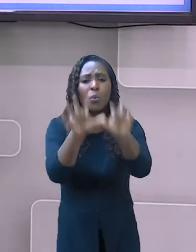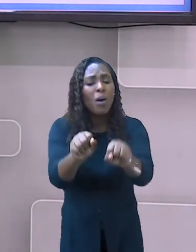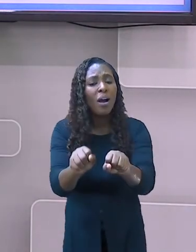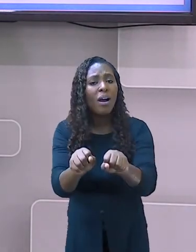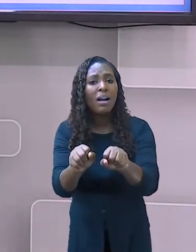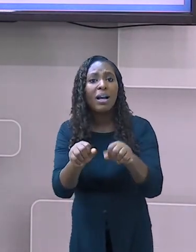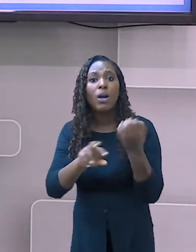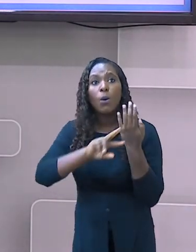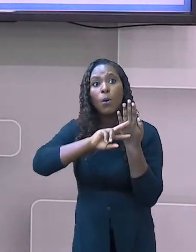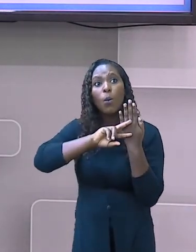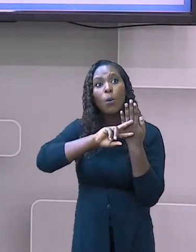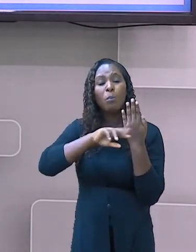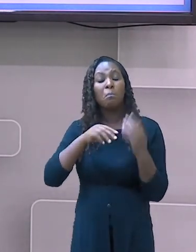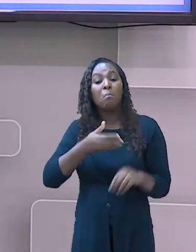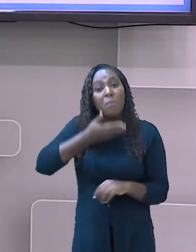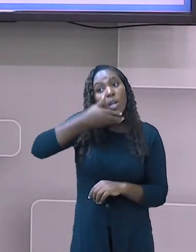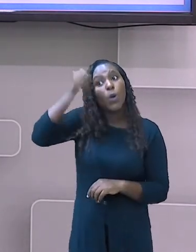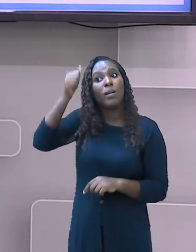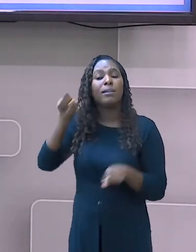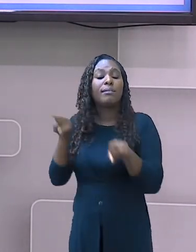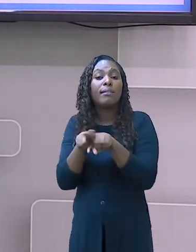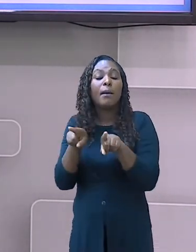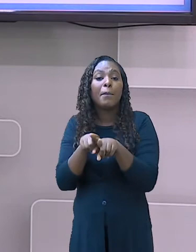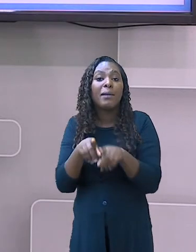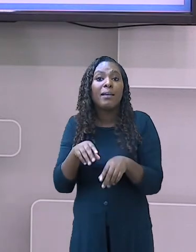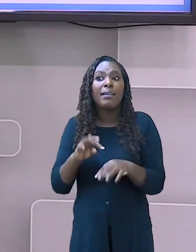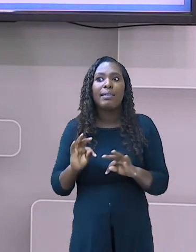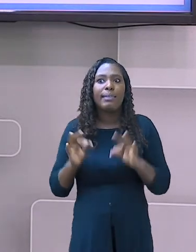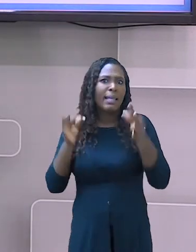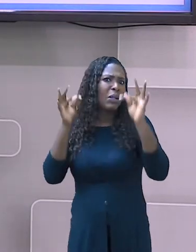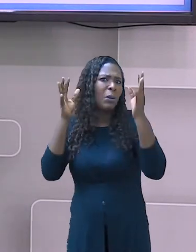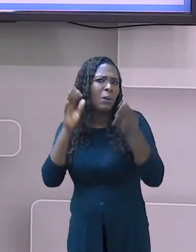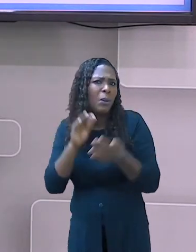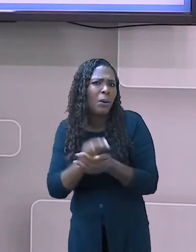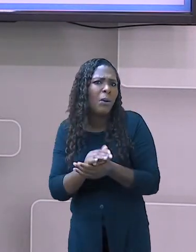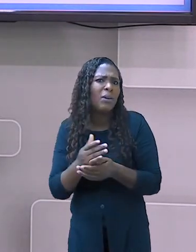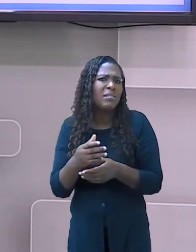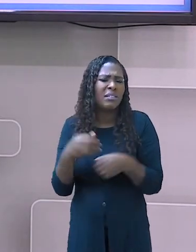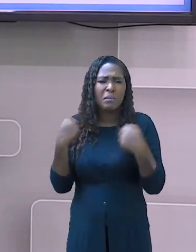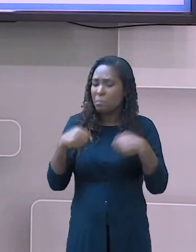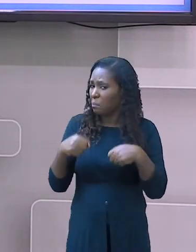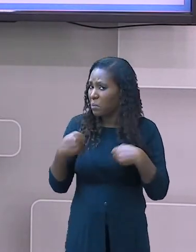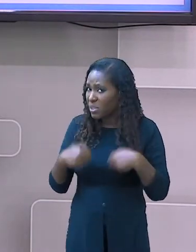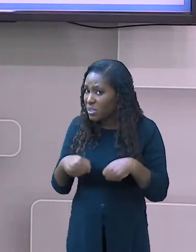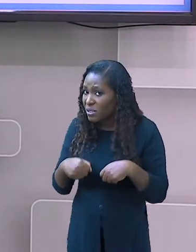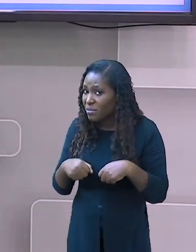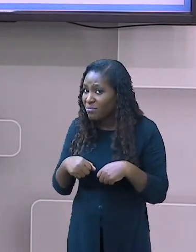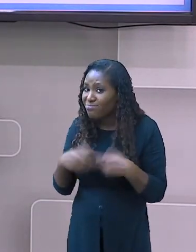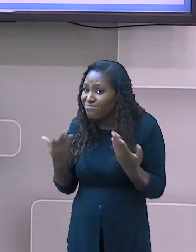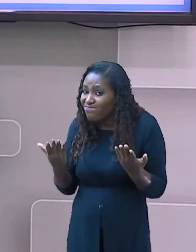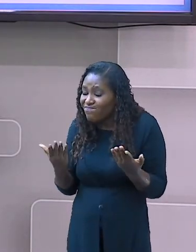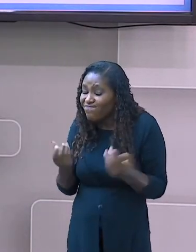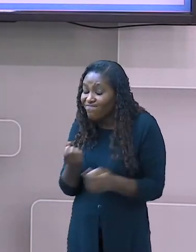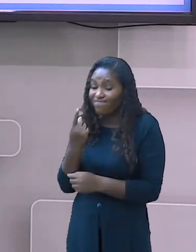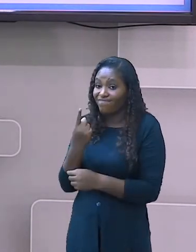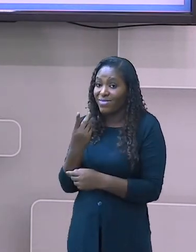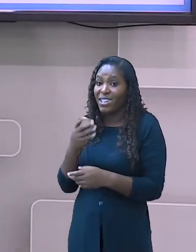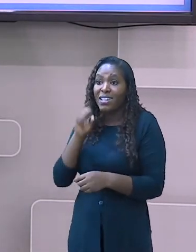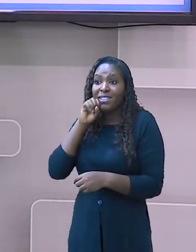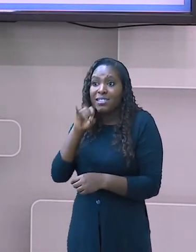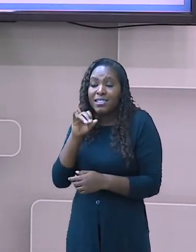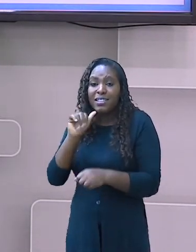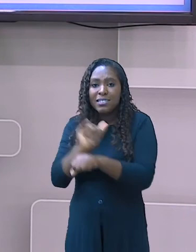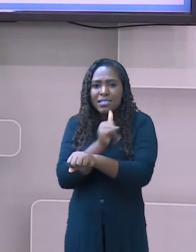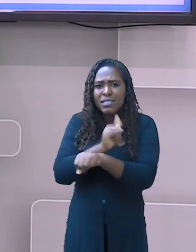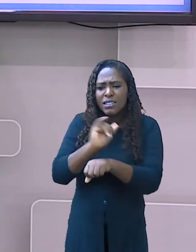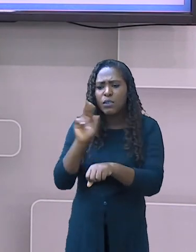melhorias tecnológicas, foram necessárias. E se as práticas que eles usaram trouxeram